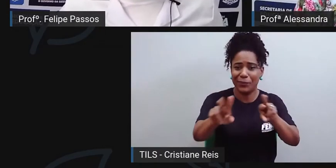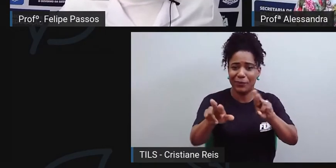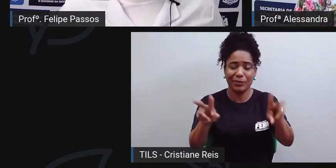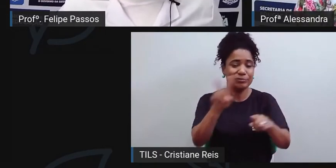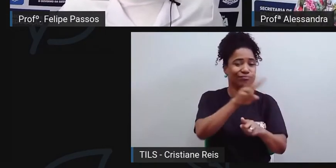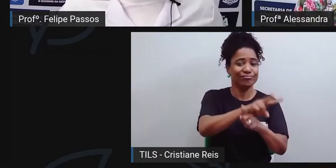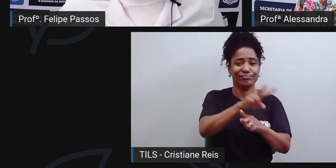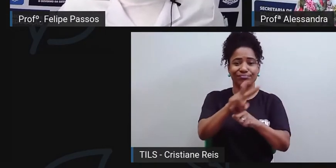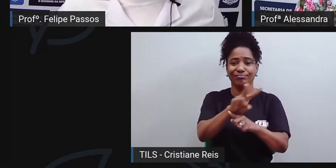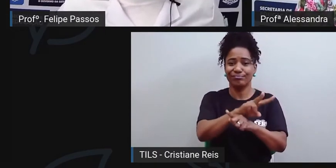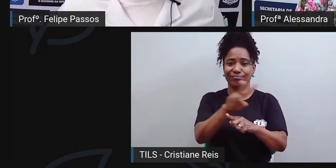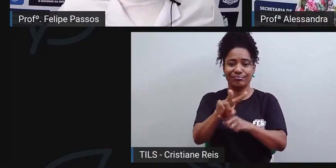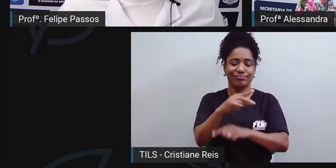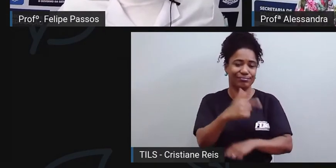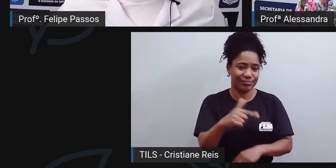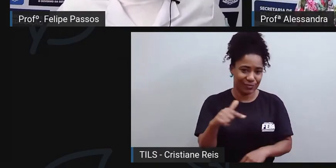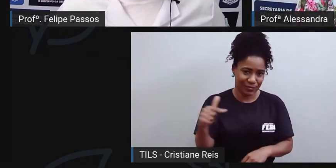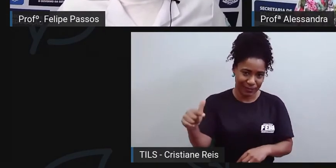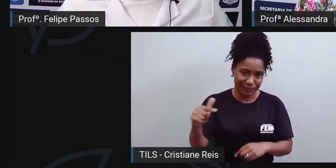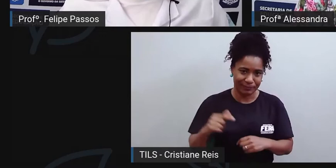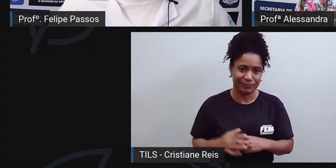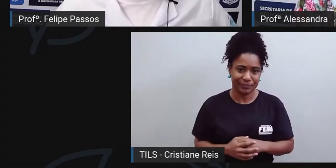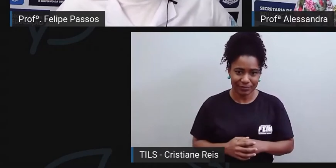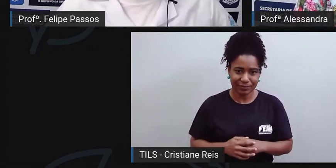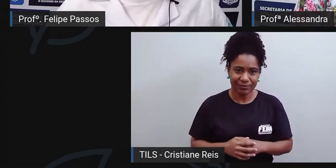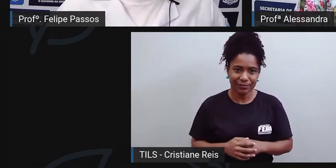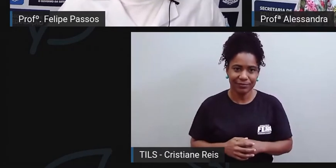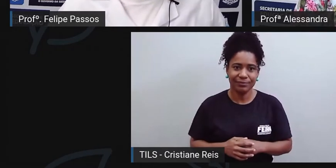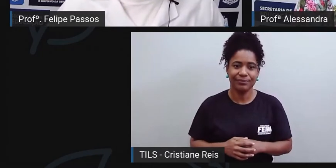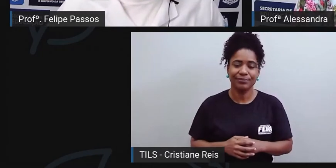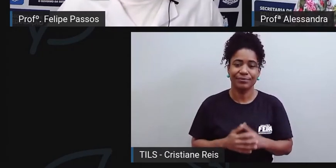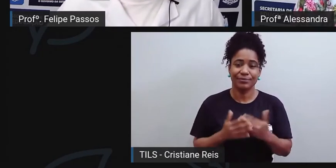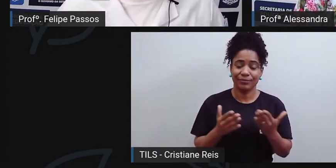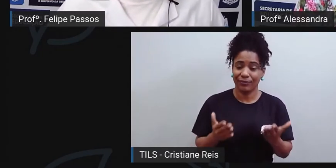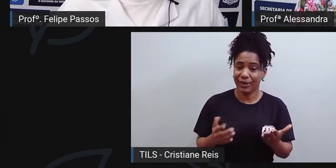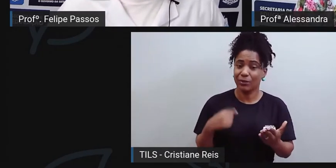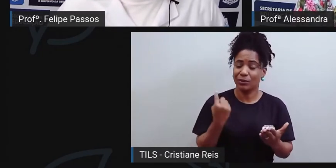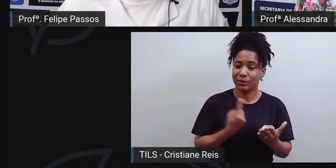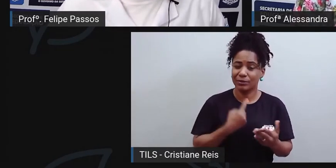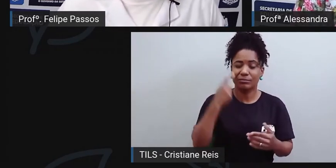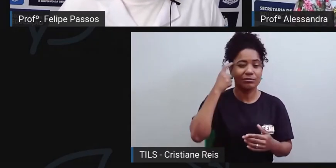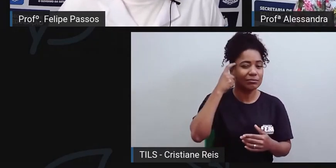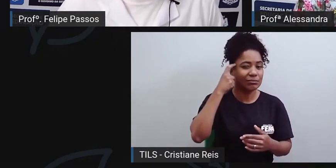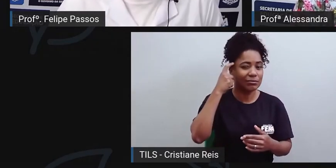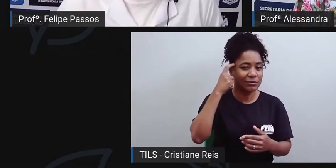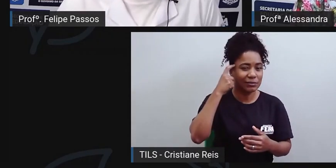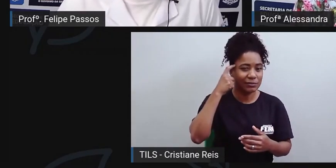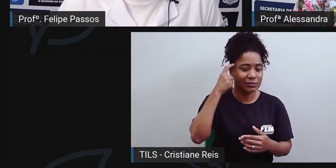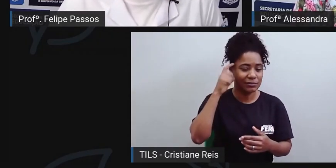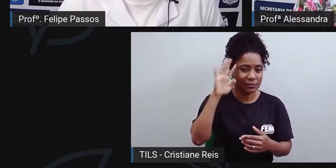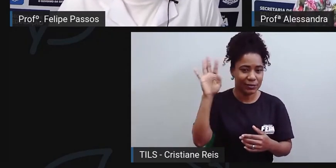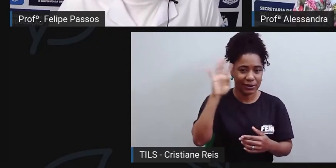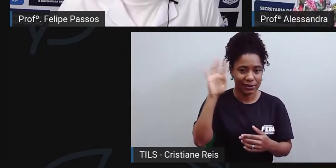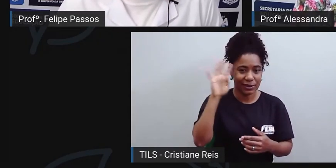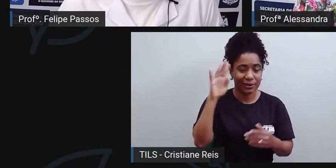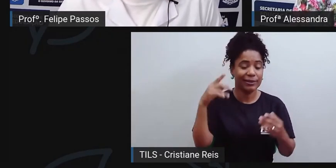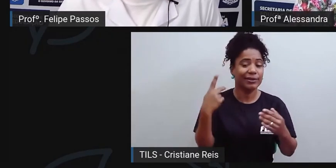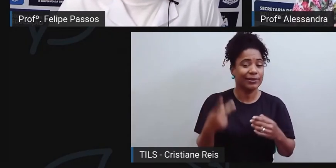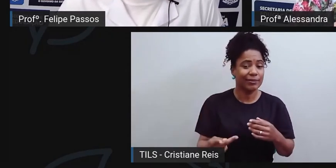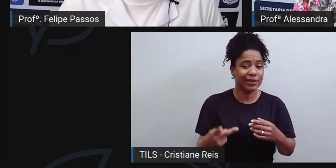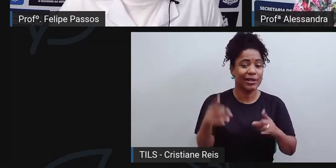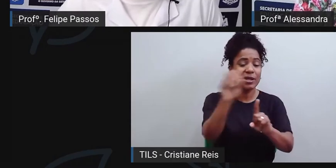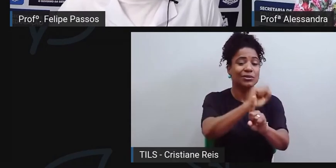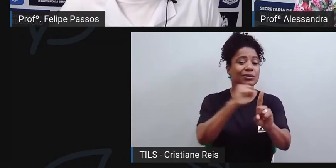o que é vai acontecer? Por conta disso, né? E aí, gente também tem um problema na nossa estrutura social. Então,